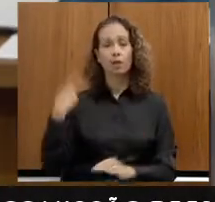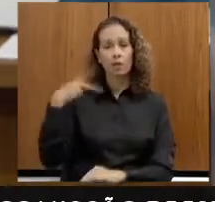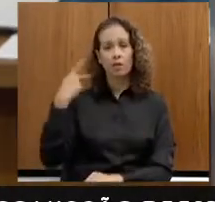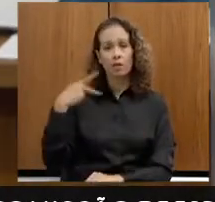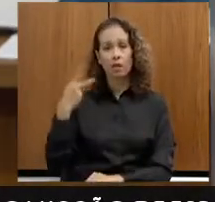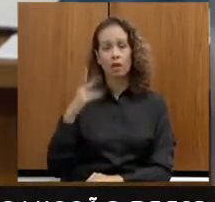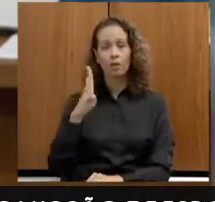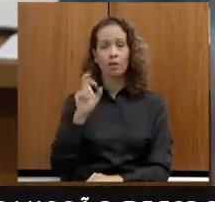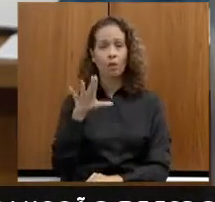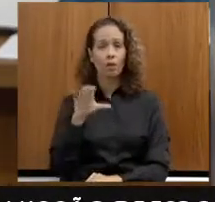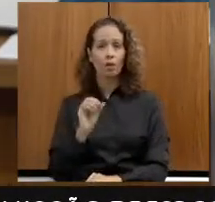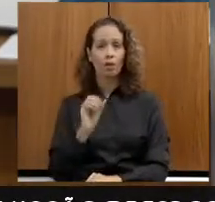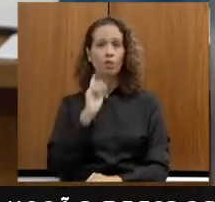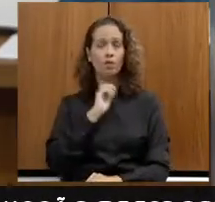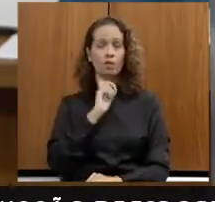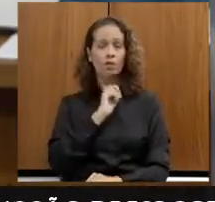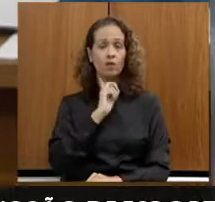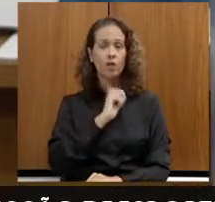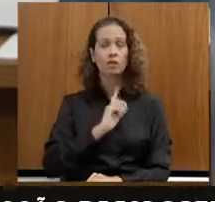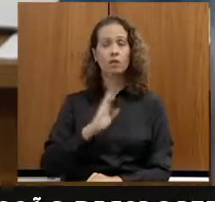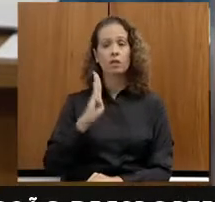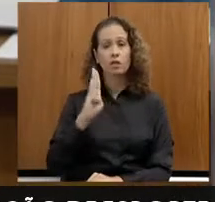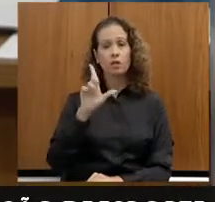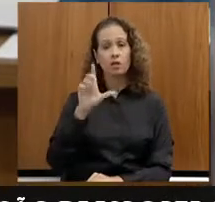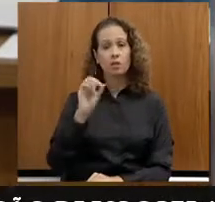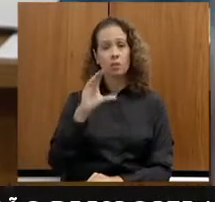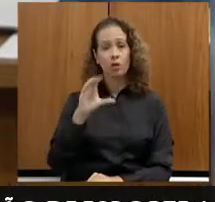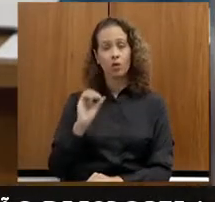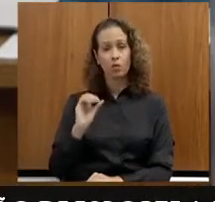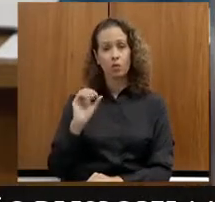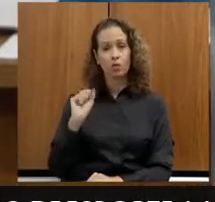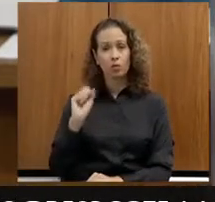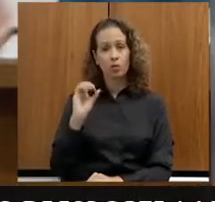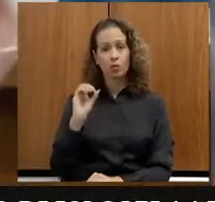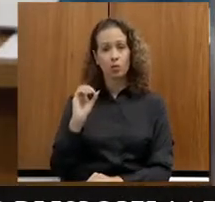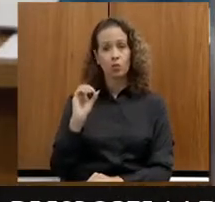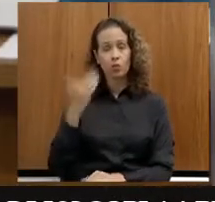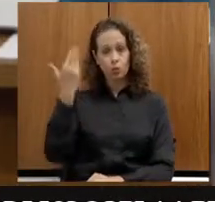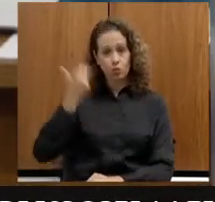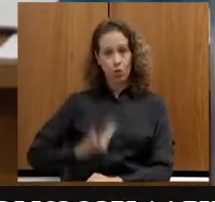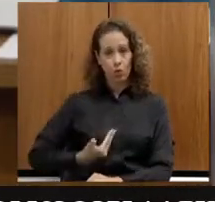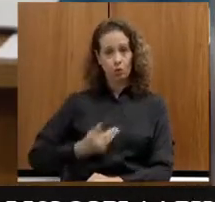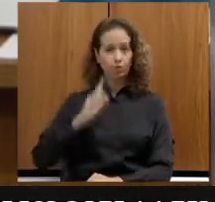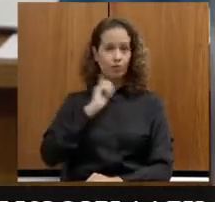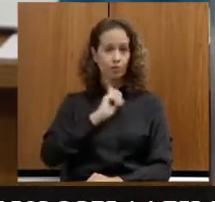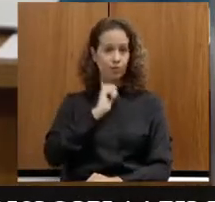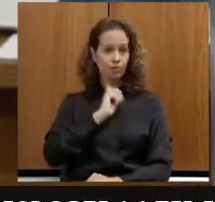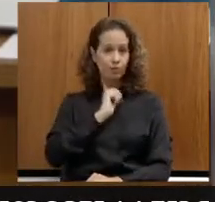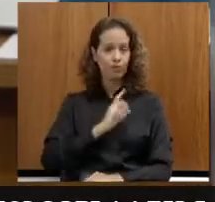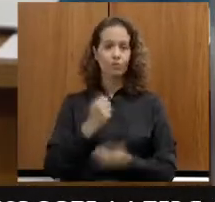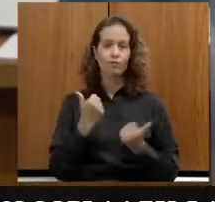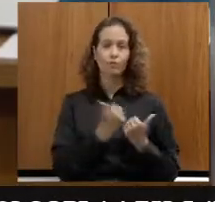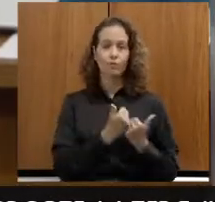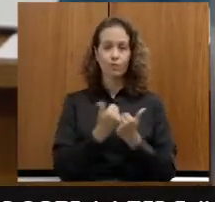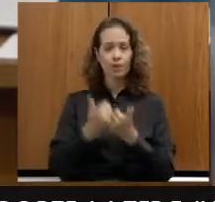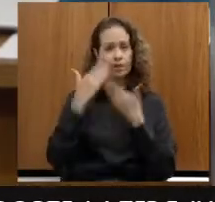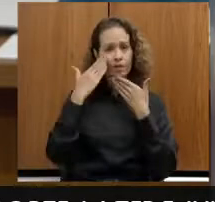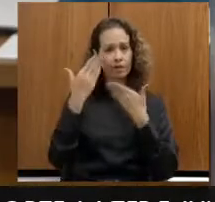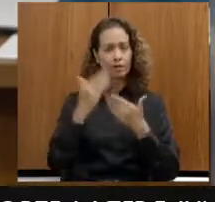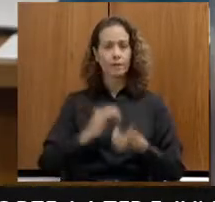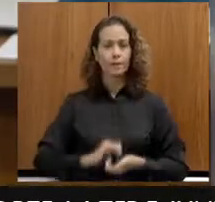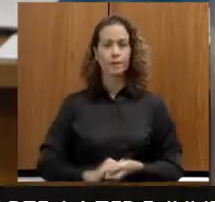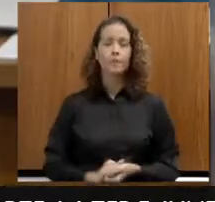eu queria agradecer o Bloco Sol Minas Gerais com essa emenda que nos propiciou poder realizar esse projeto. Nós já